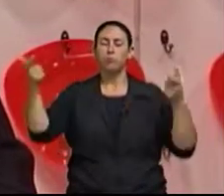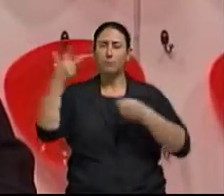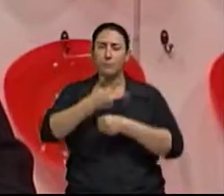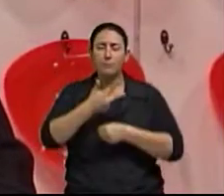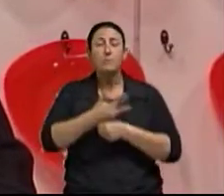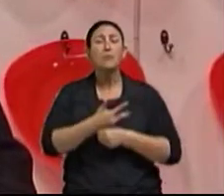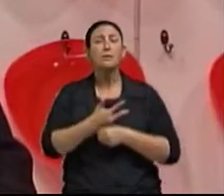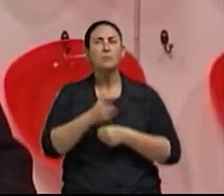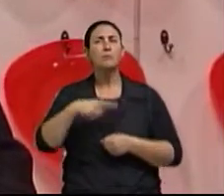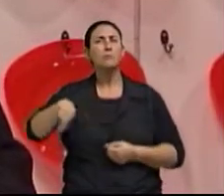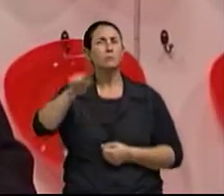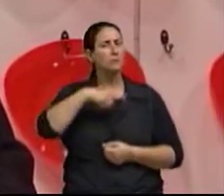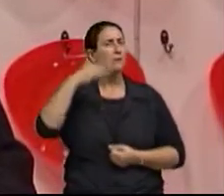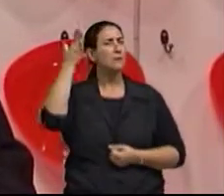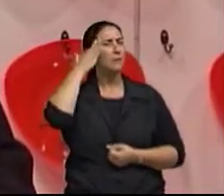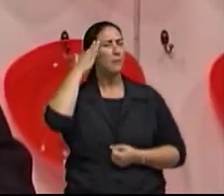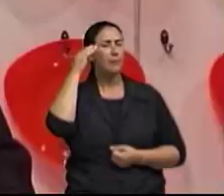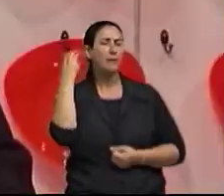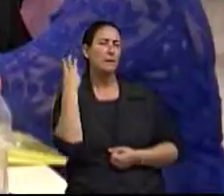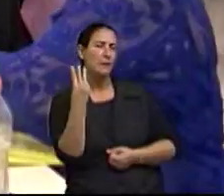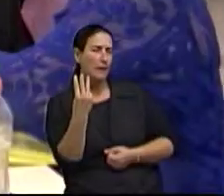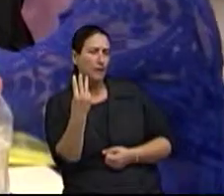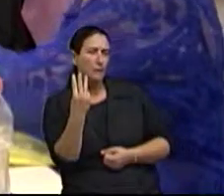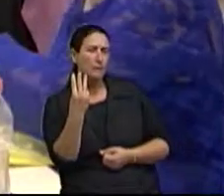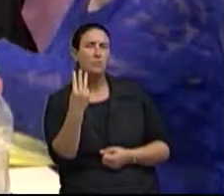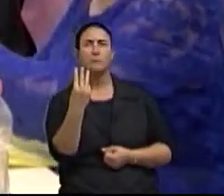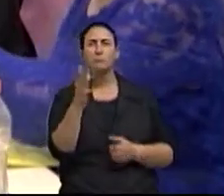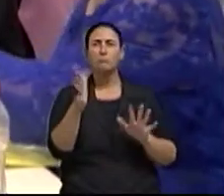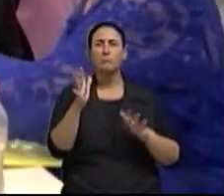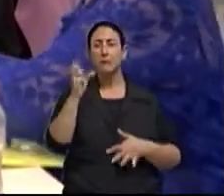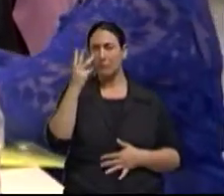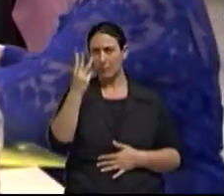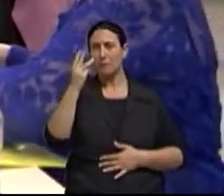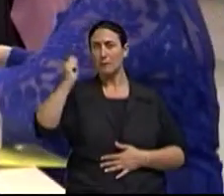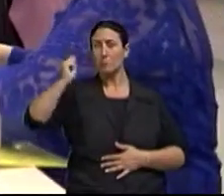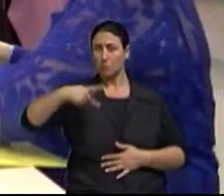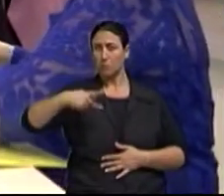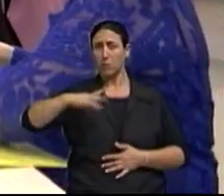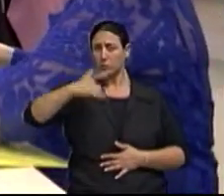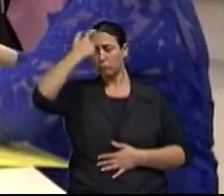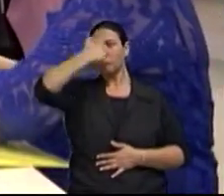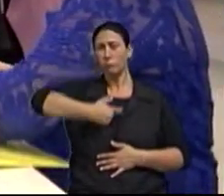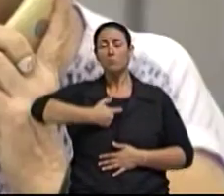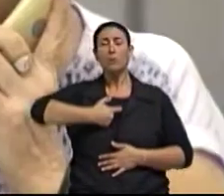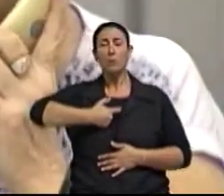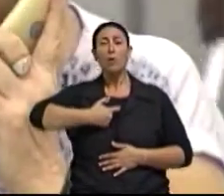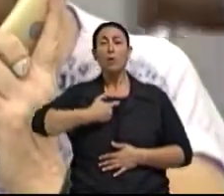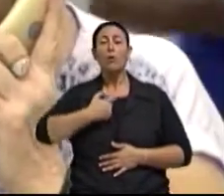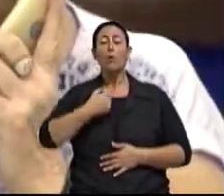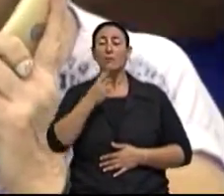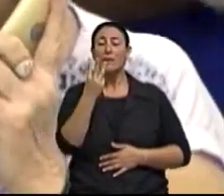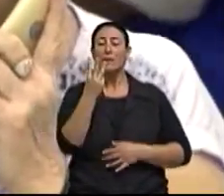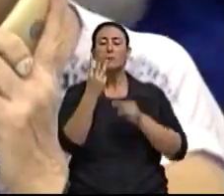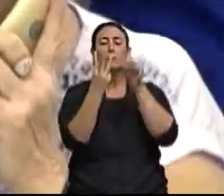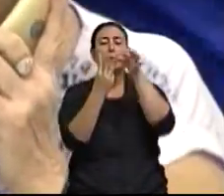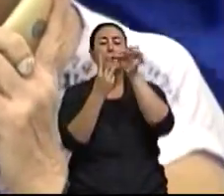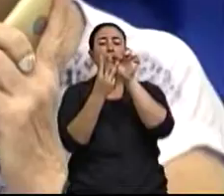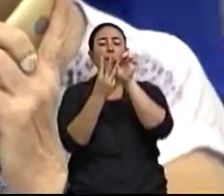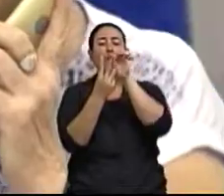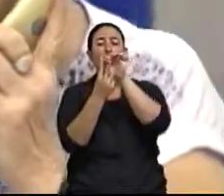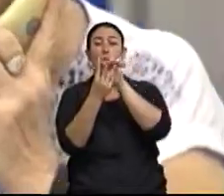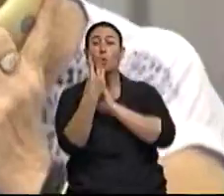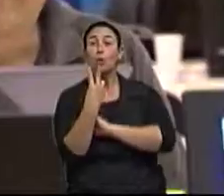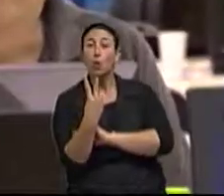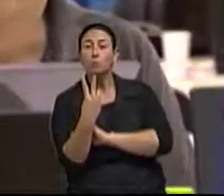que de três aposentados hoje, dois estão de volta ao mercado de trabalho porque não tiveram uma pauta com um programa como esse,